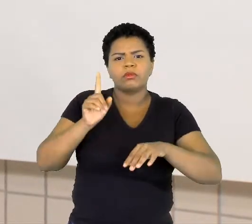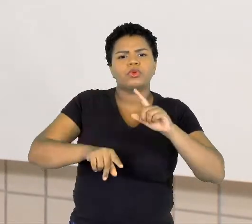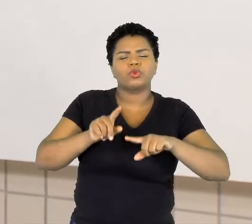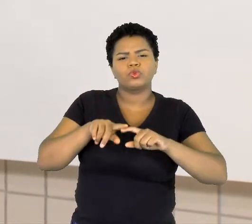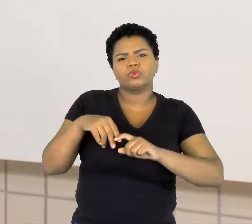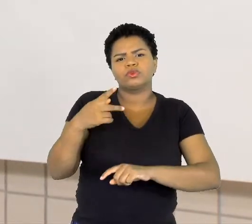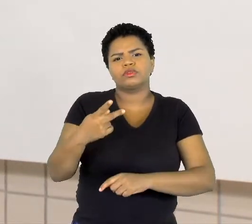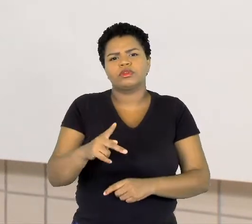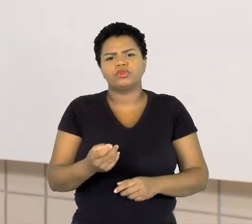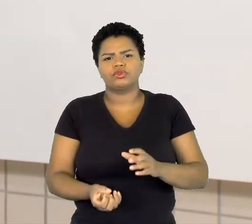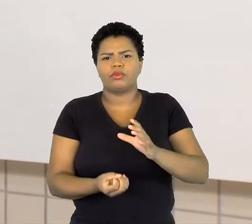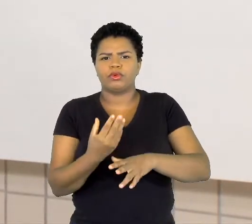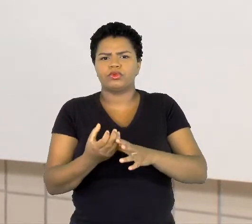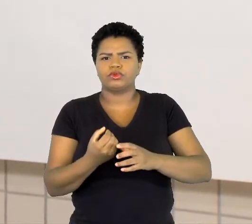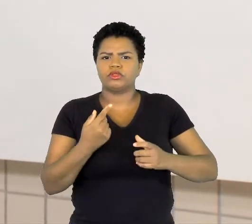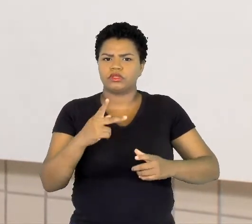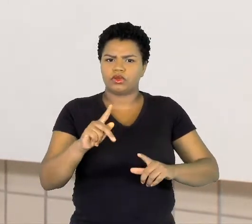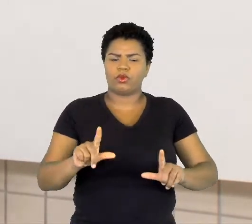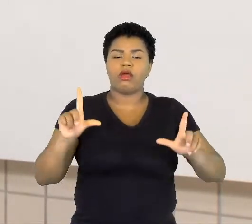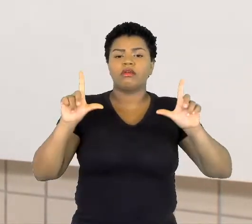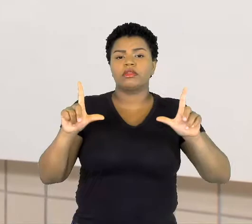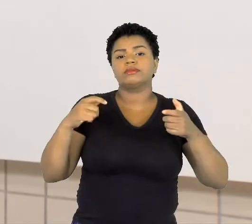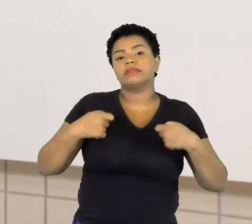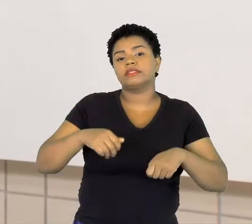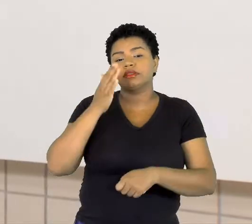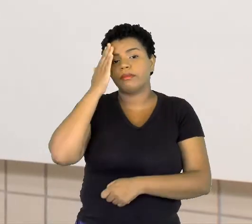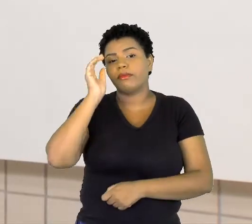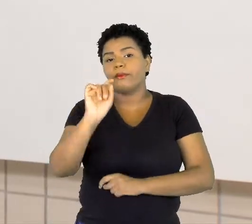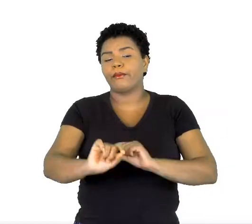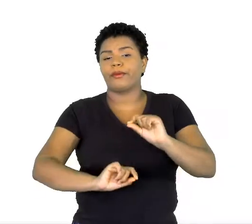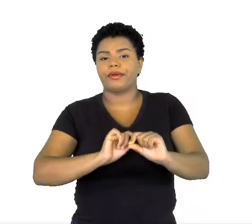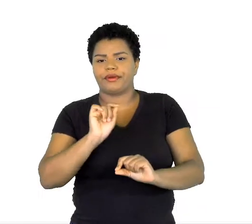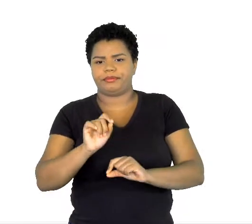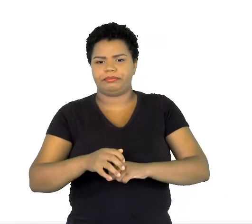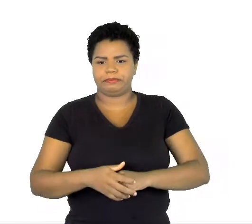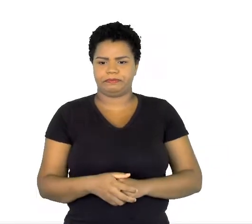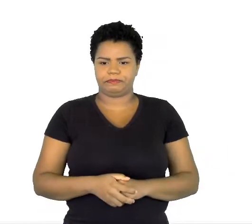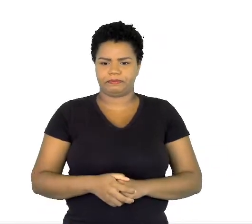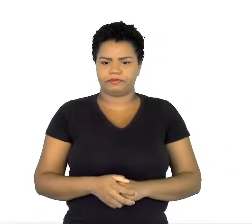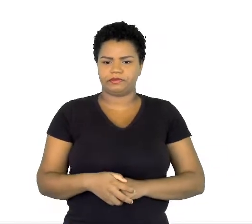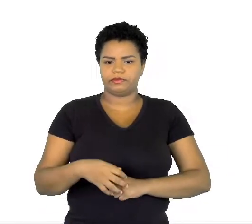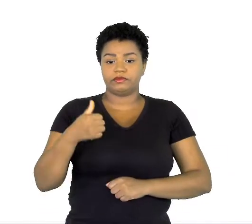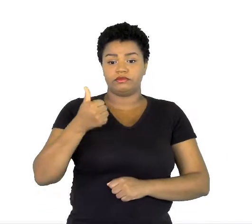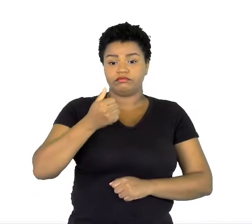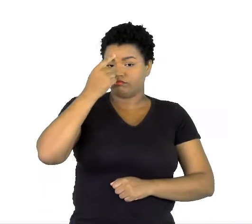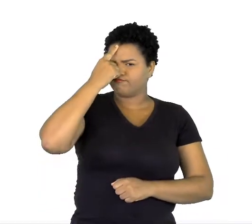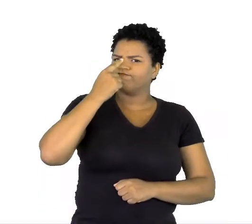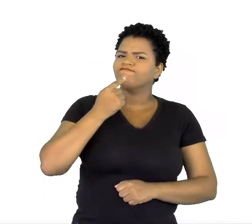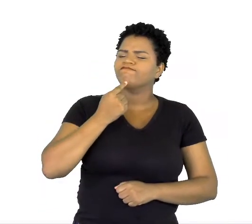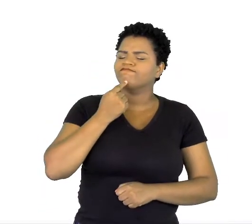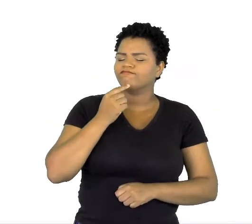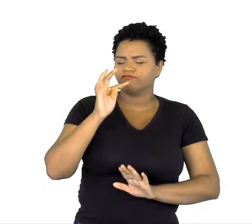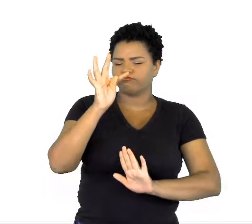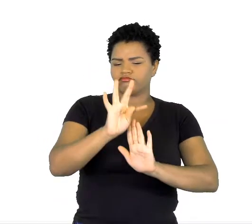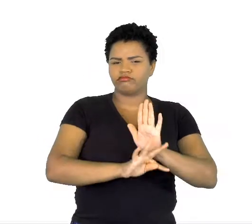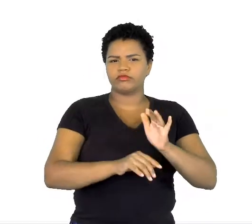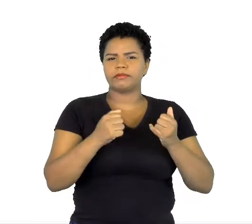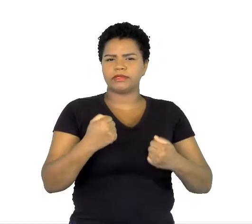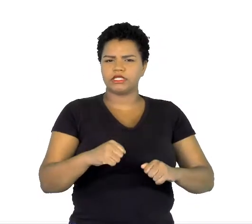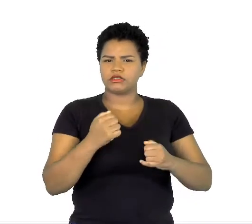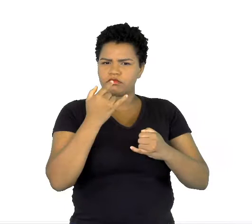você produzir o seu cartaz? Olha aqui. Primeiro, a imagem do texto atraente.